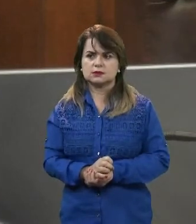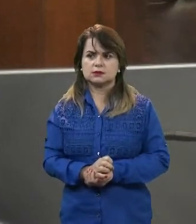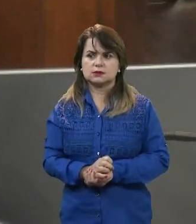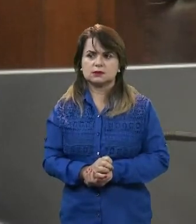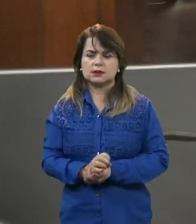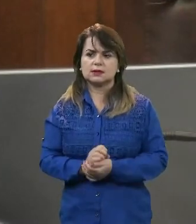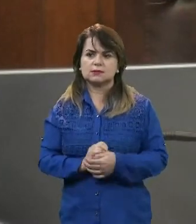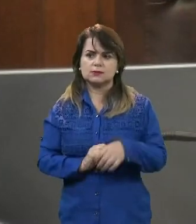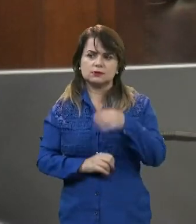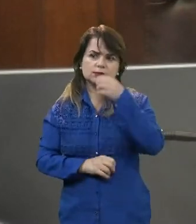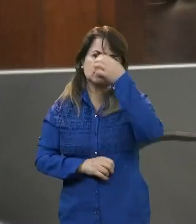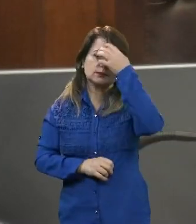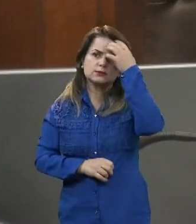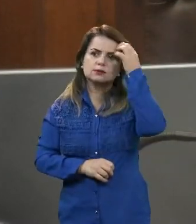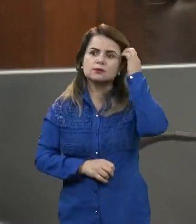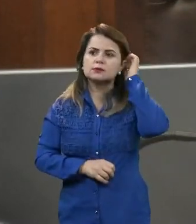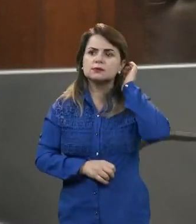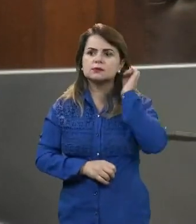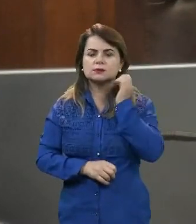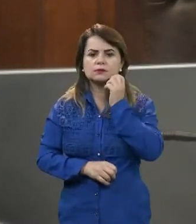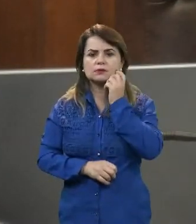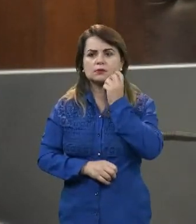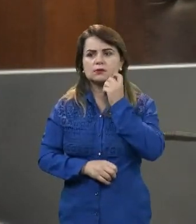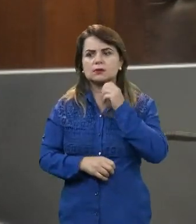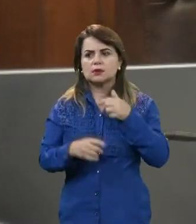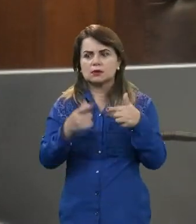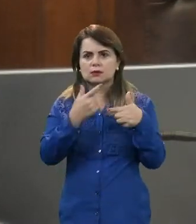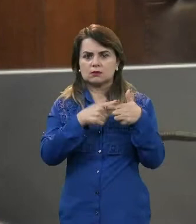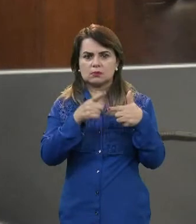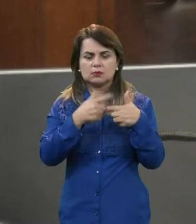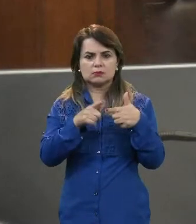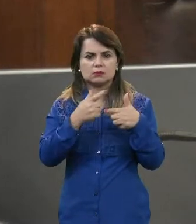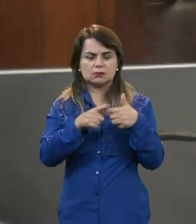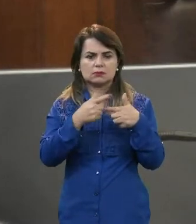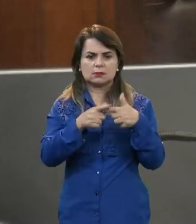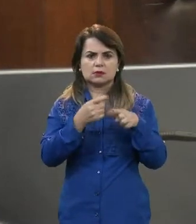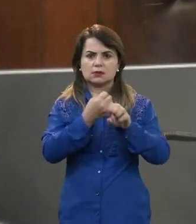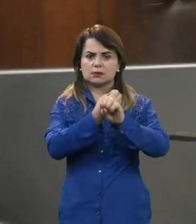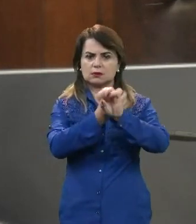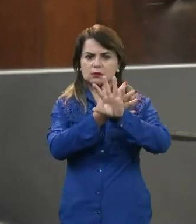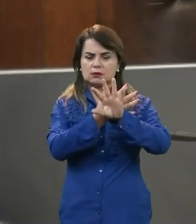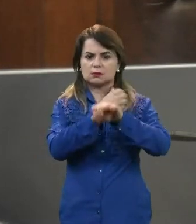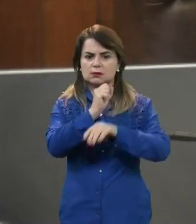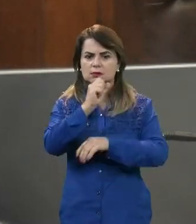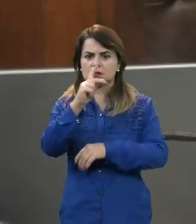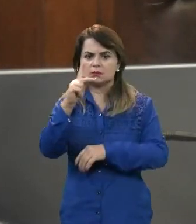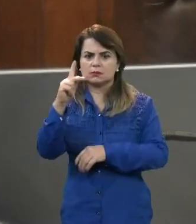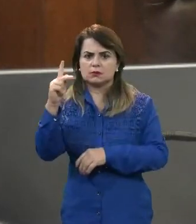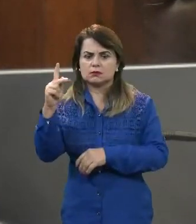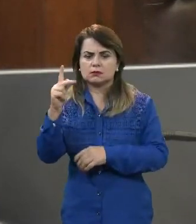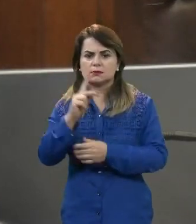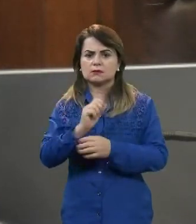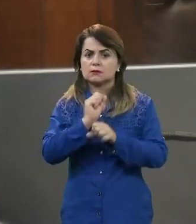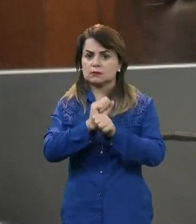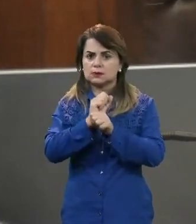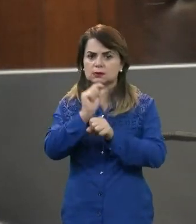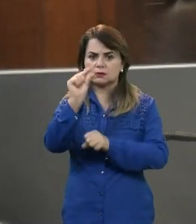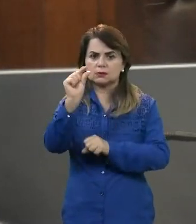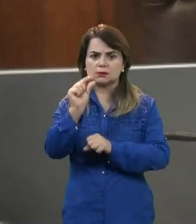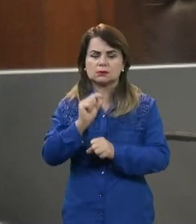Tivemos outro problema na conexão do nosso aplicativo. Só aguardar um minutinho.